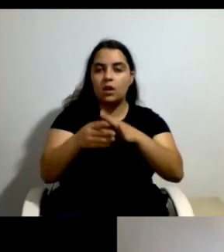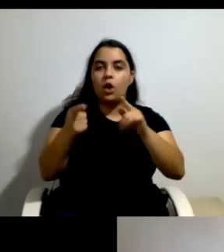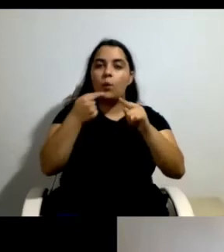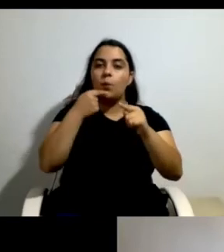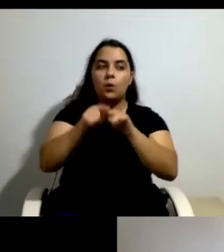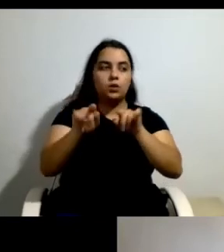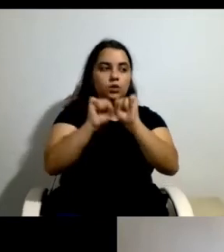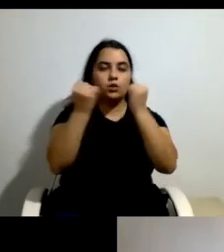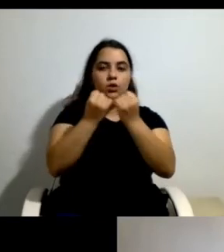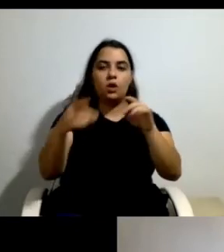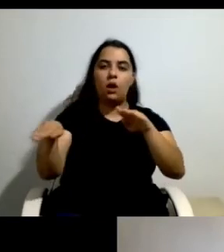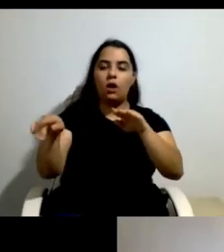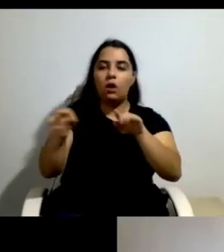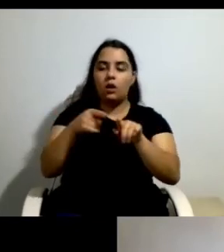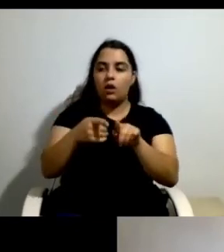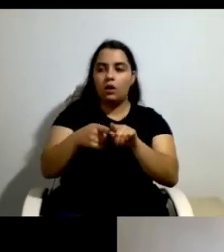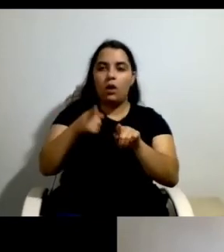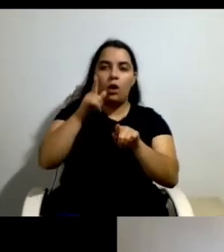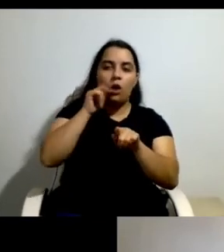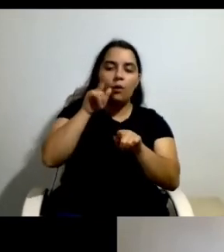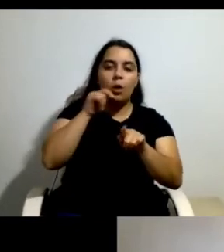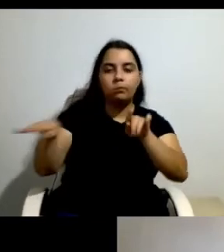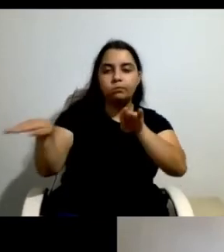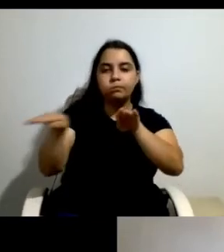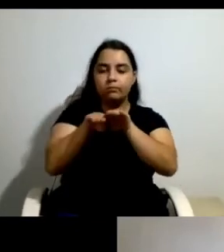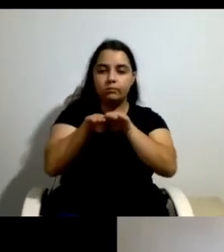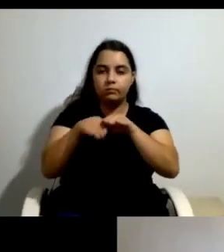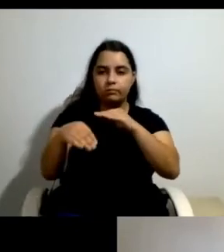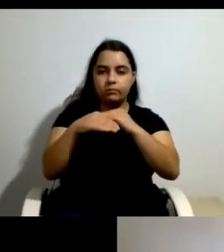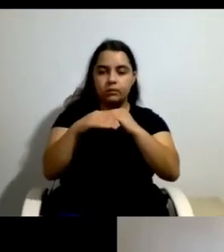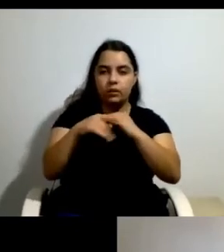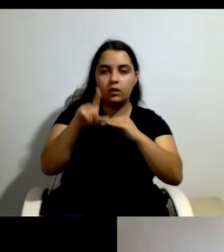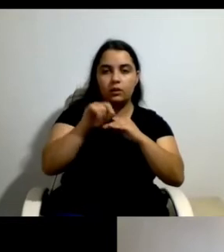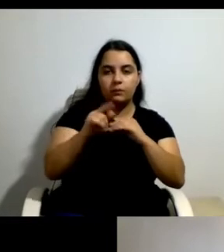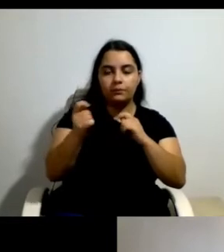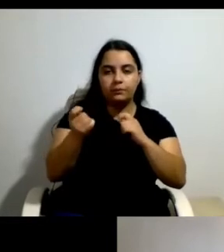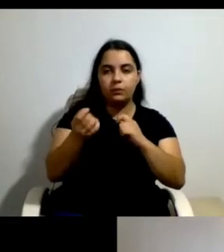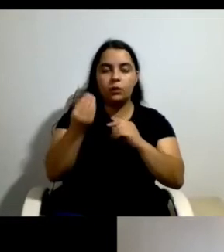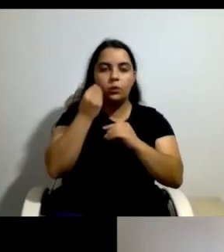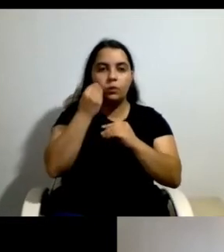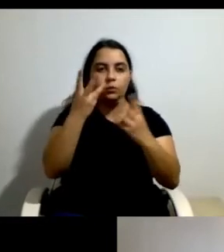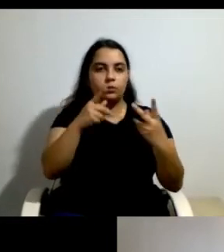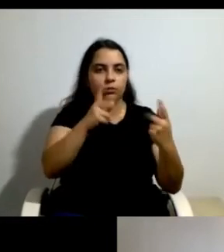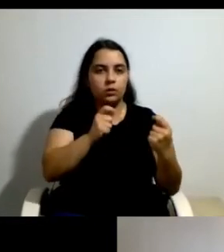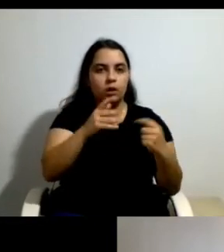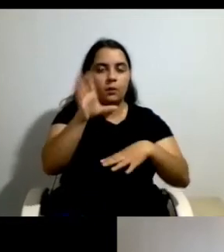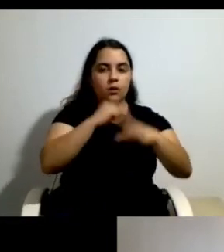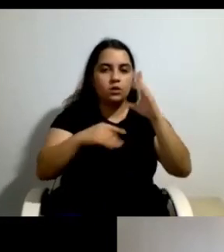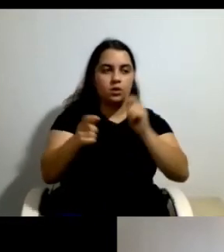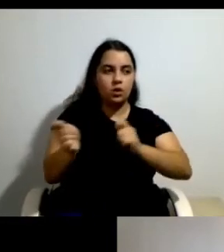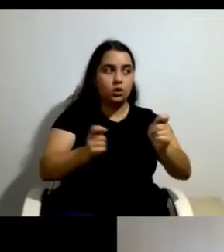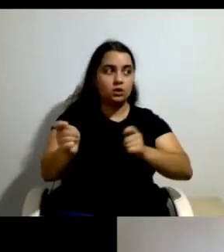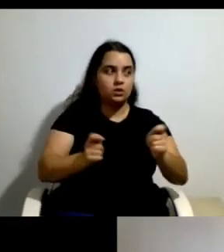avaliação e mediação do desempenho e impacto enquanto mecanismos de prestação de contas e de aprendizagem organizacional. Atualmente é